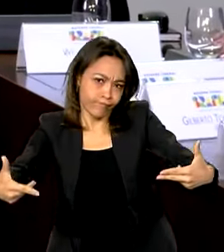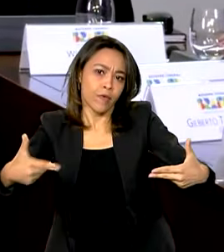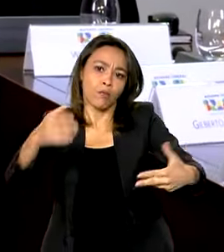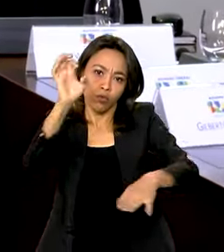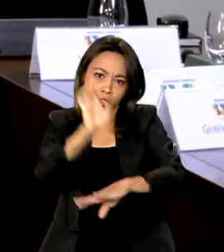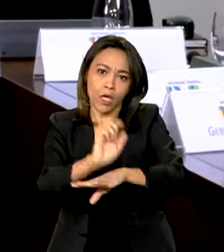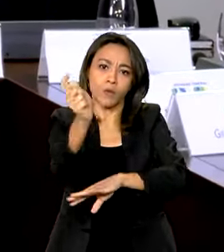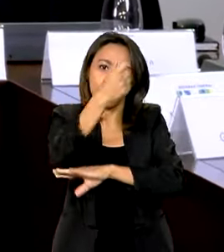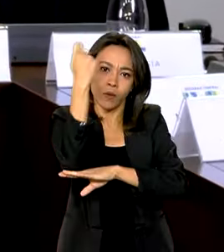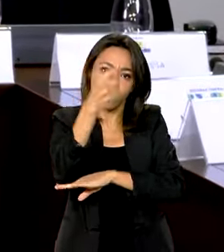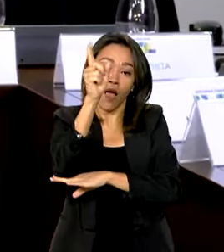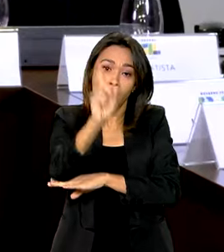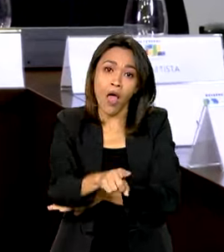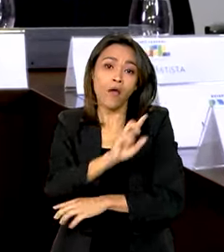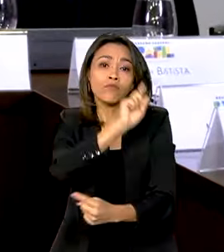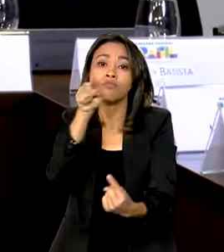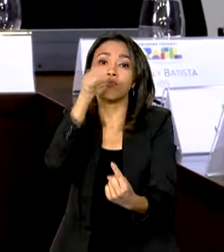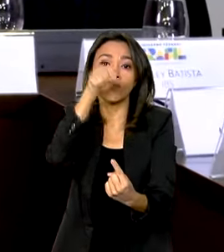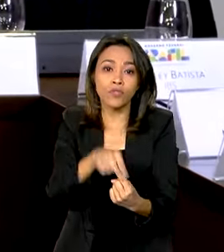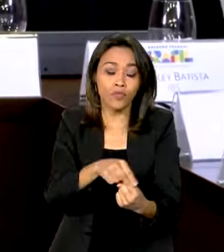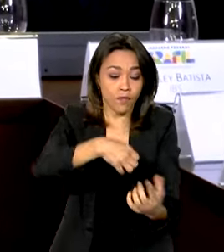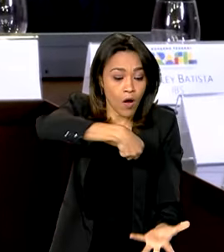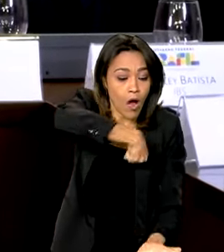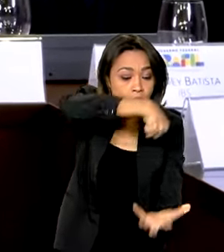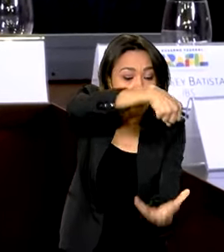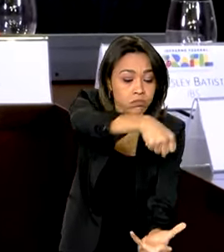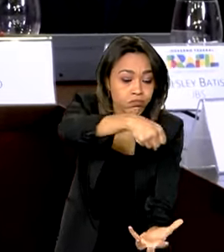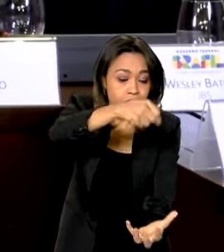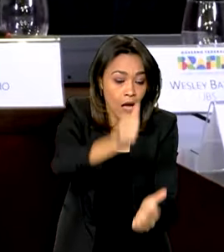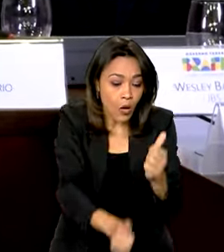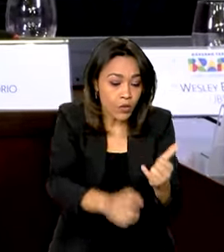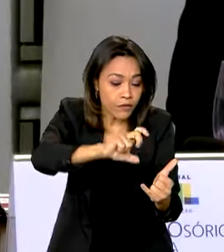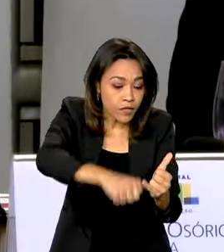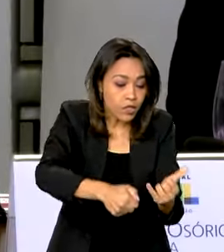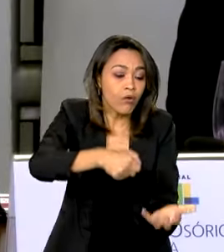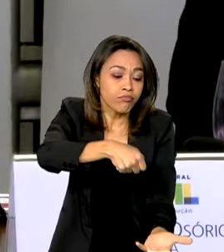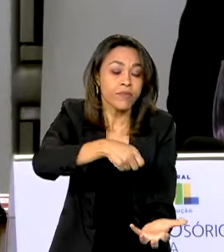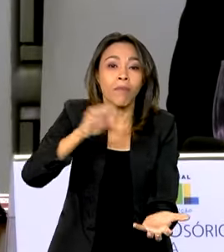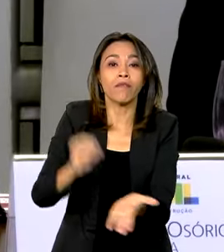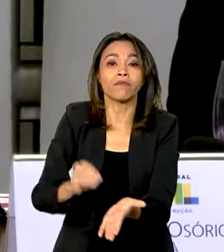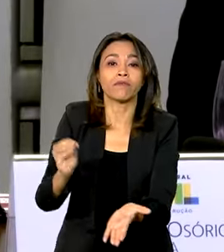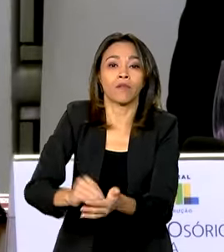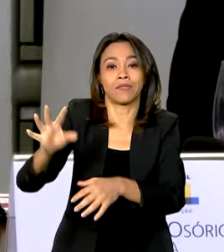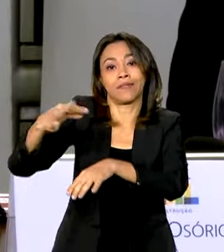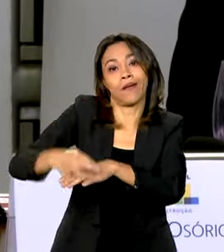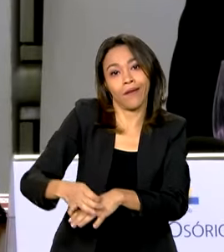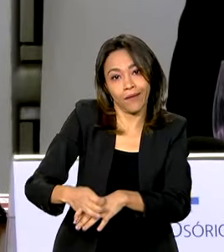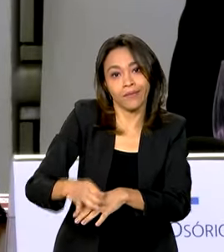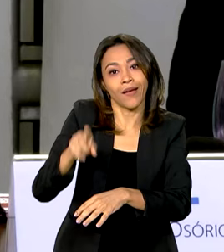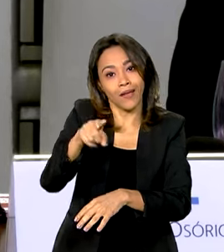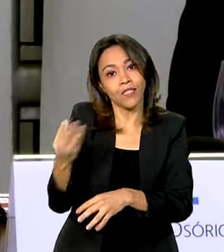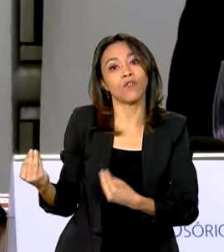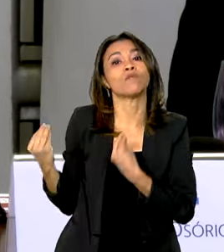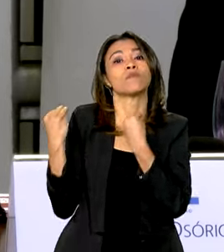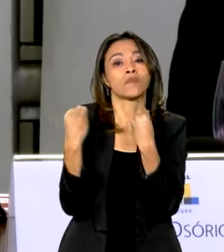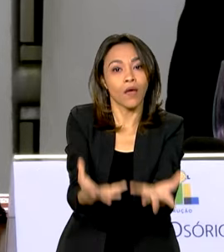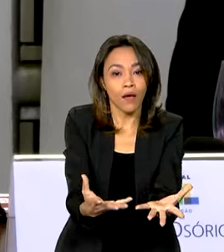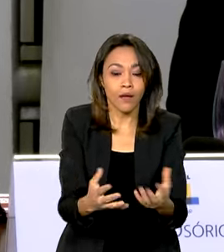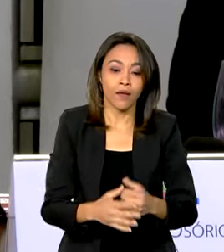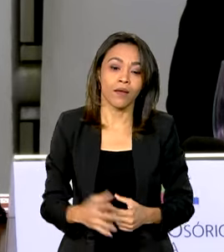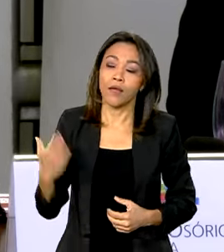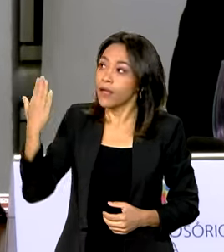complementar as cestas básicas que não costumam ter proteína. É uma demonstração de que esse país